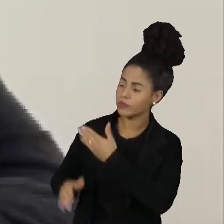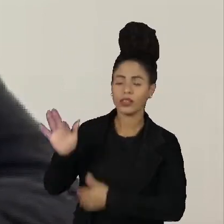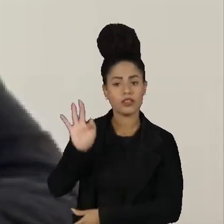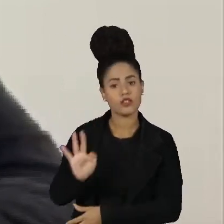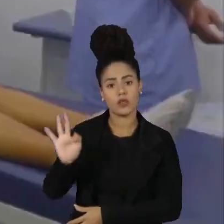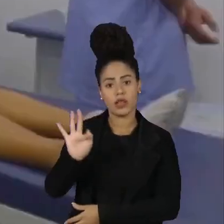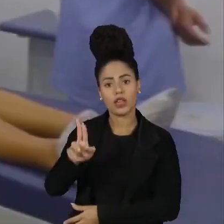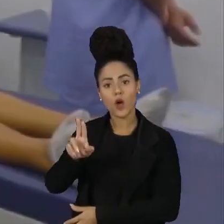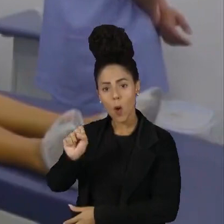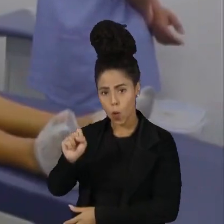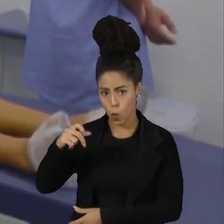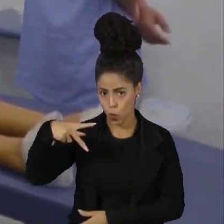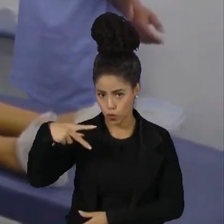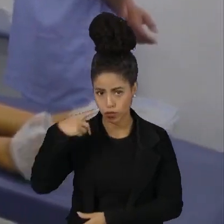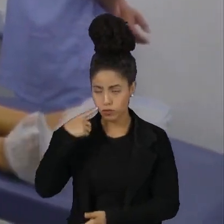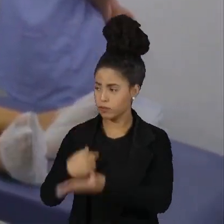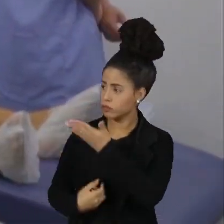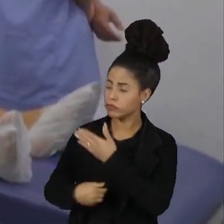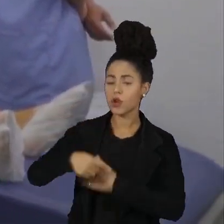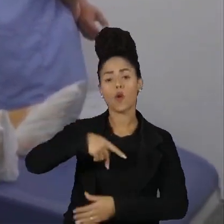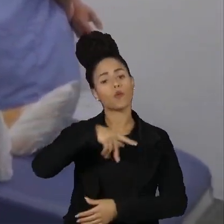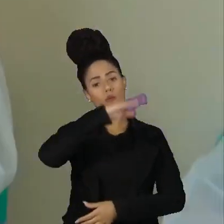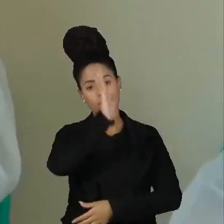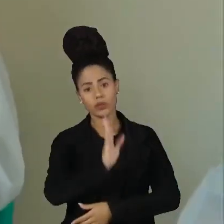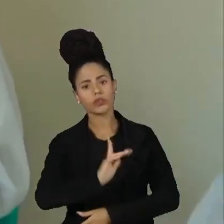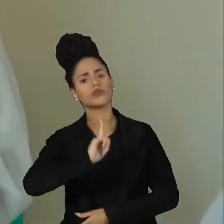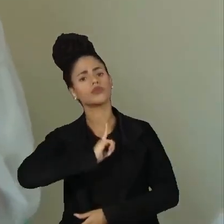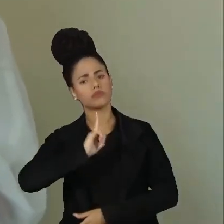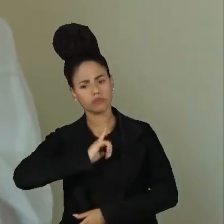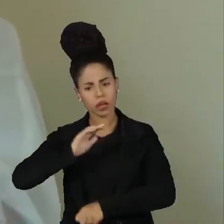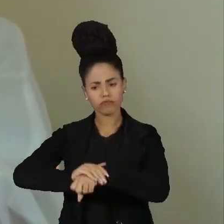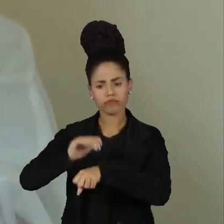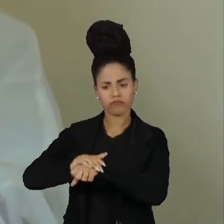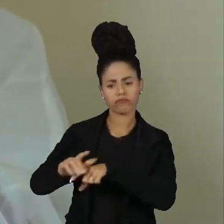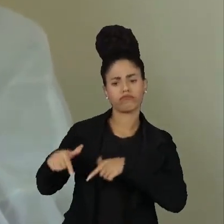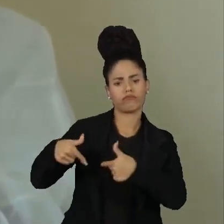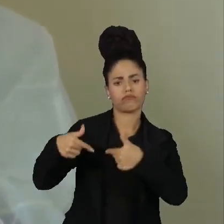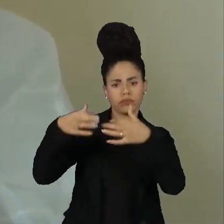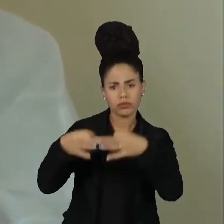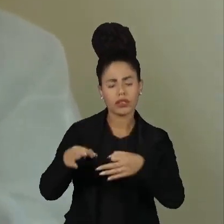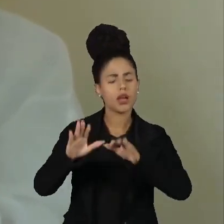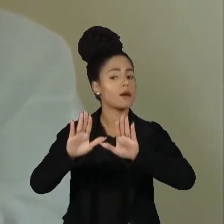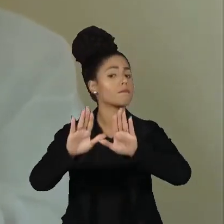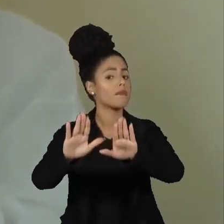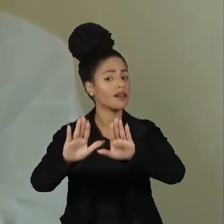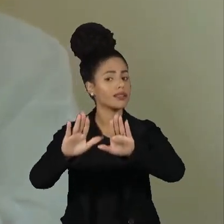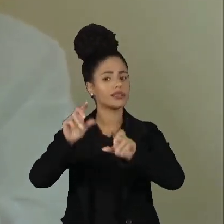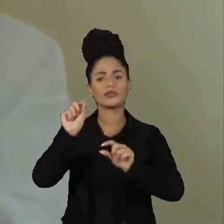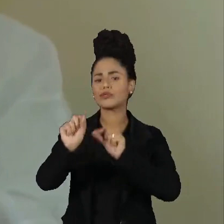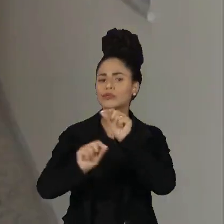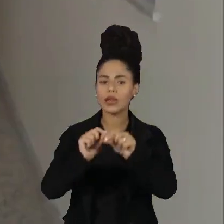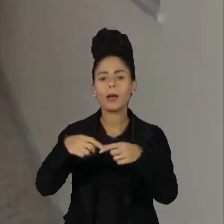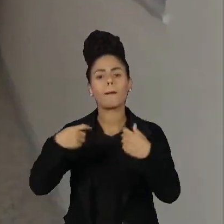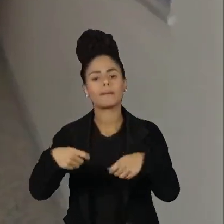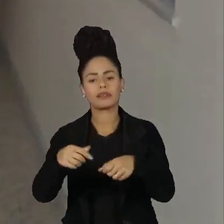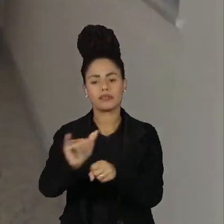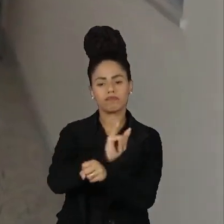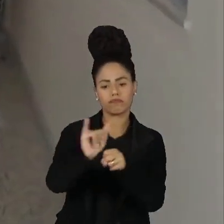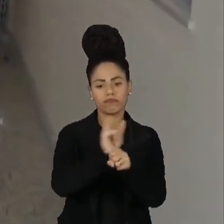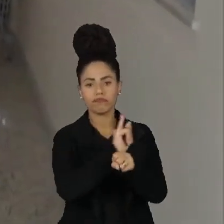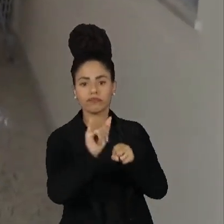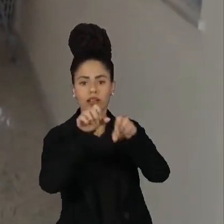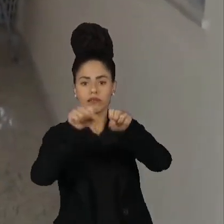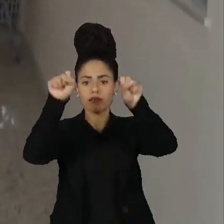Pública da USP, o Brasil já tem políticas eficientes para lidar com esses casos. Mas ainda é preciso aperfeiçoar o sistema,